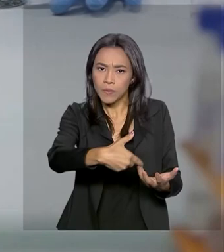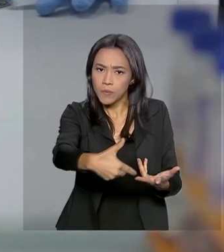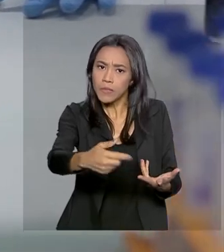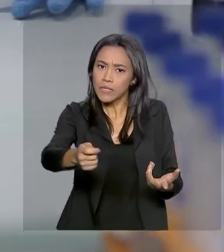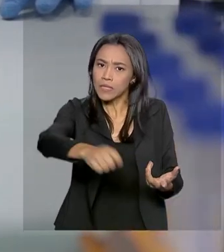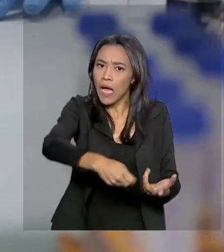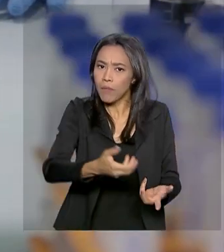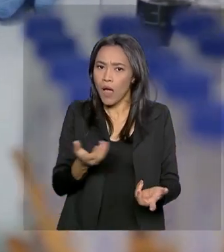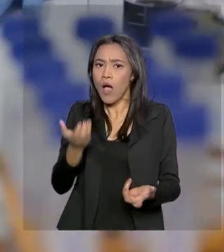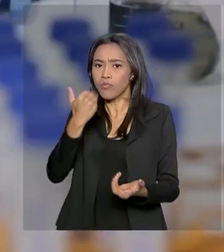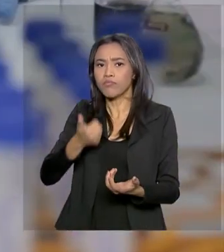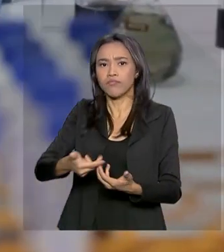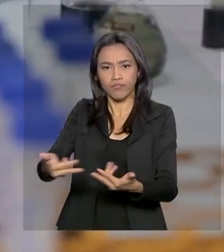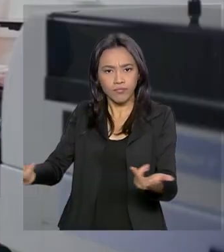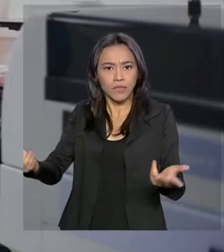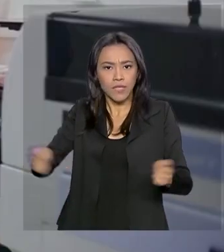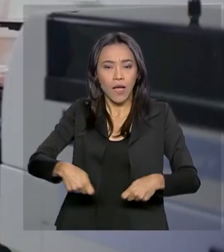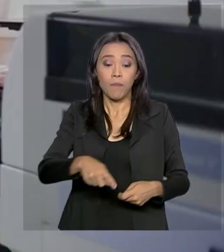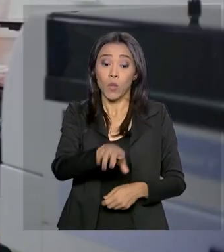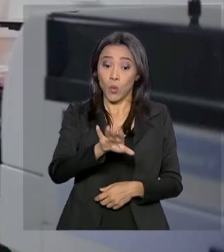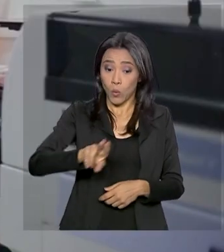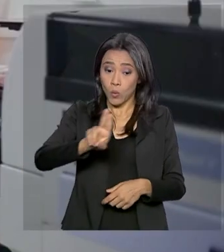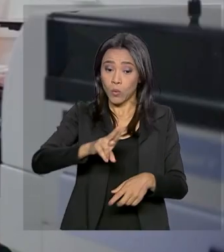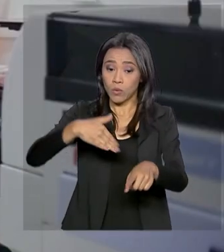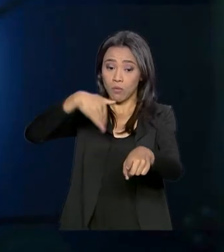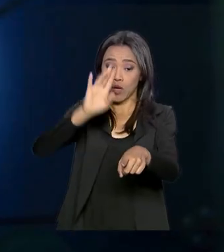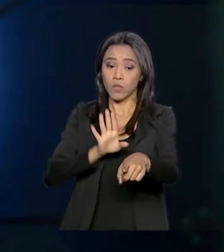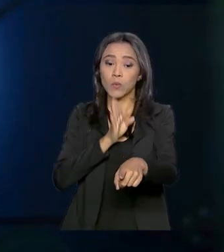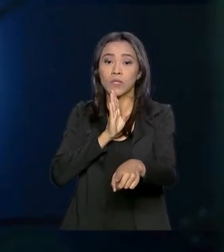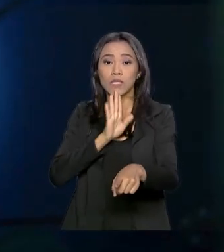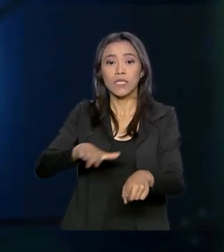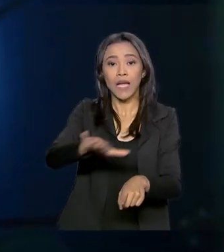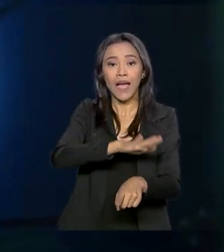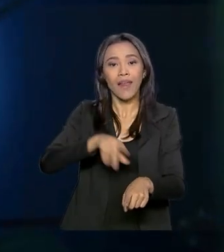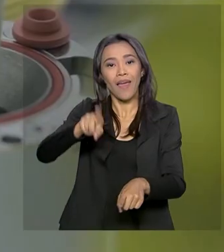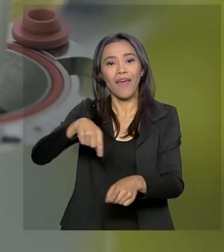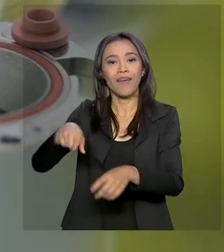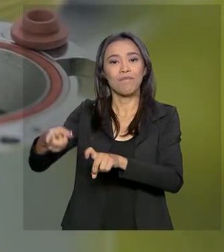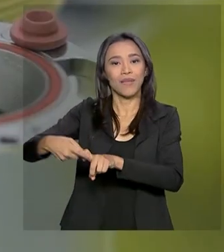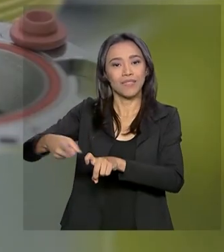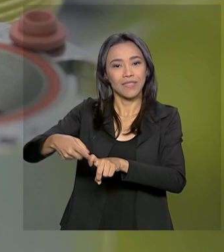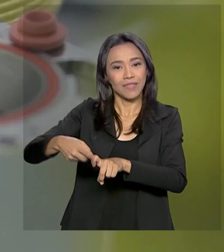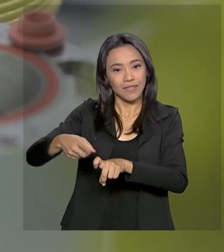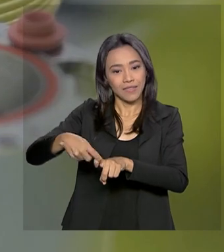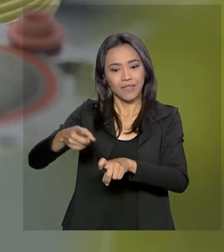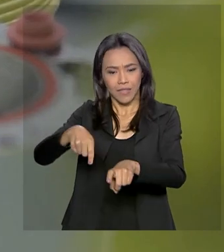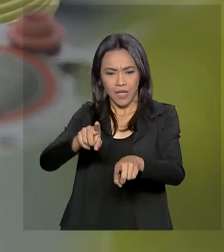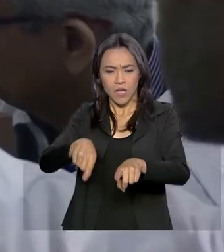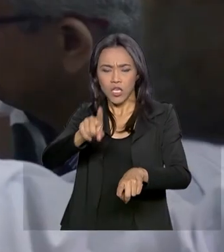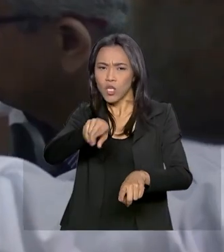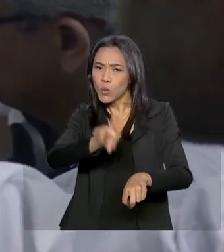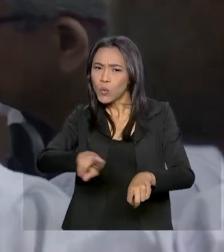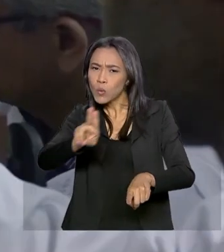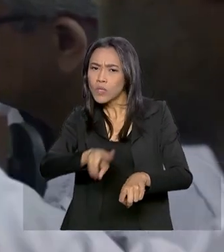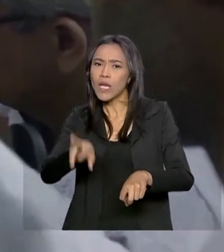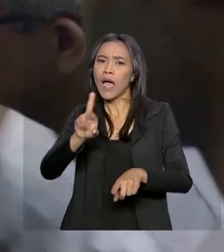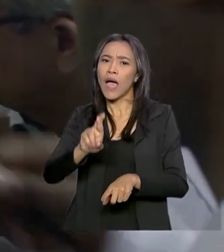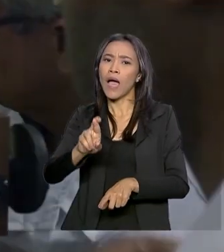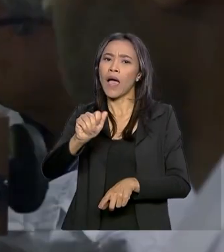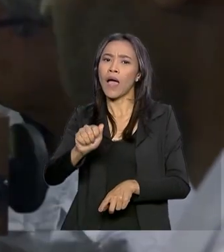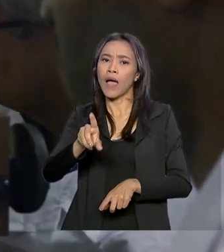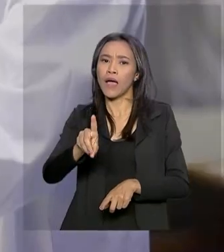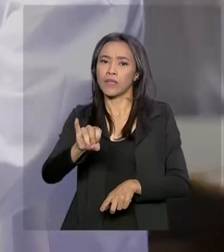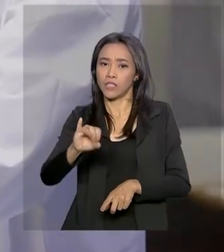para consumo. O uso mais conhecido da tecnologia nuclear é na medicina, em exames com produtos radioativos, os